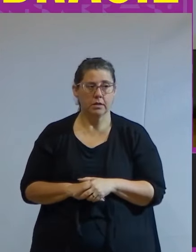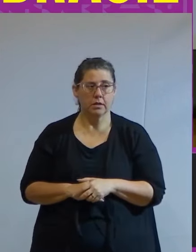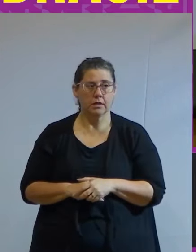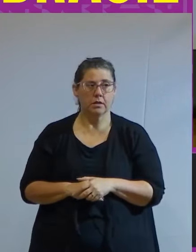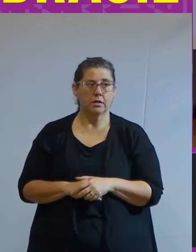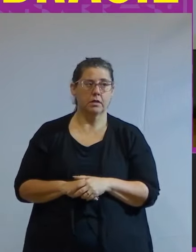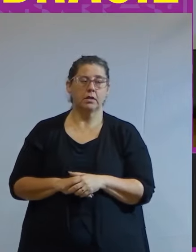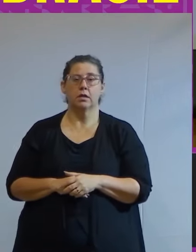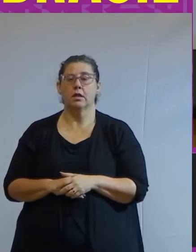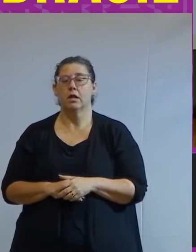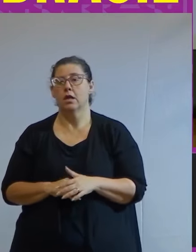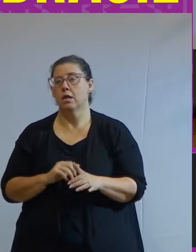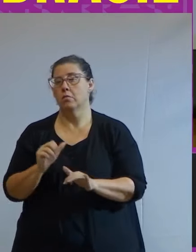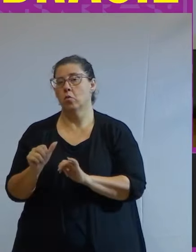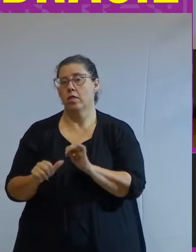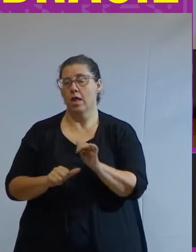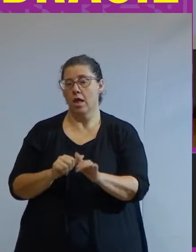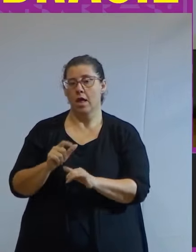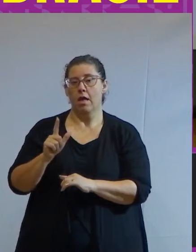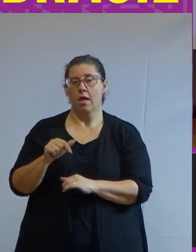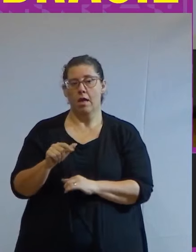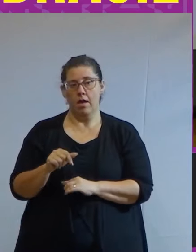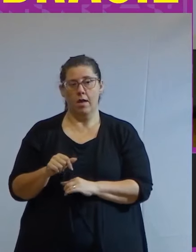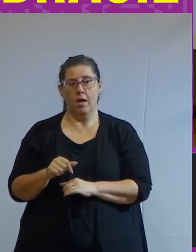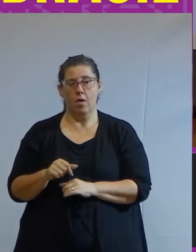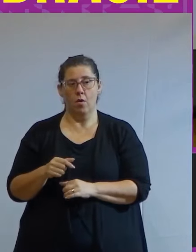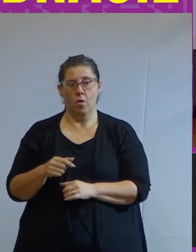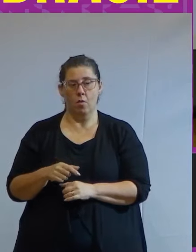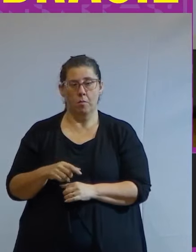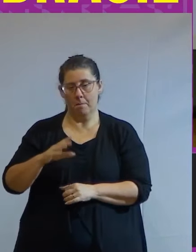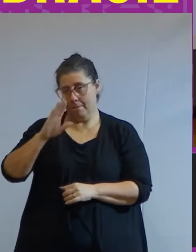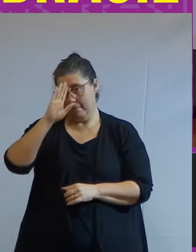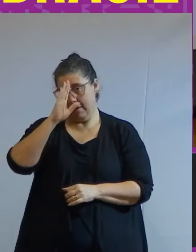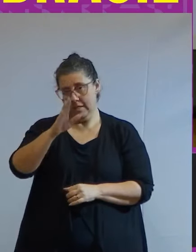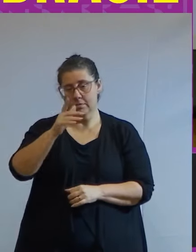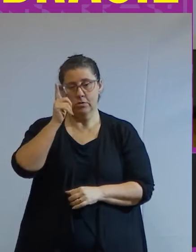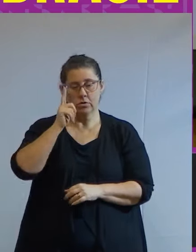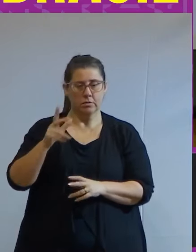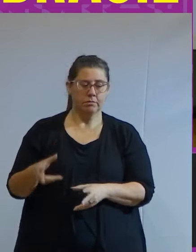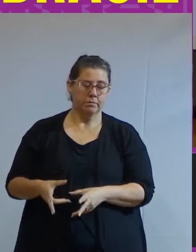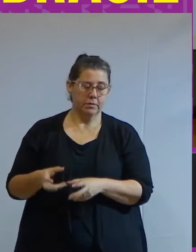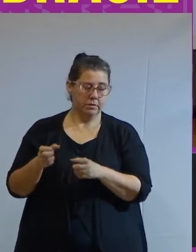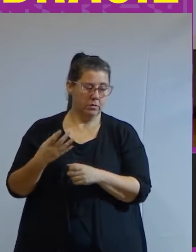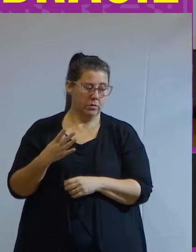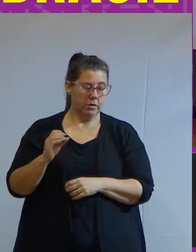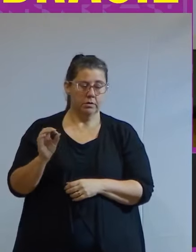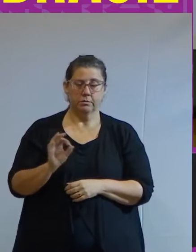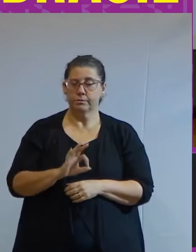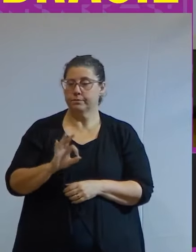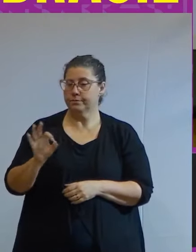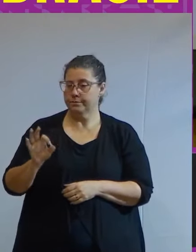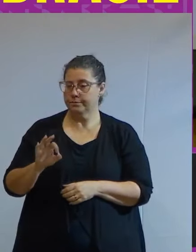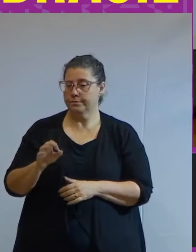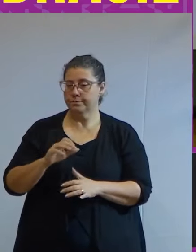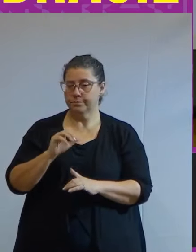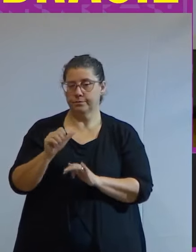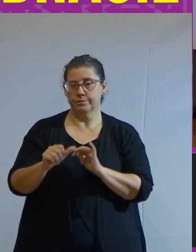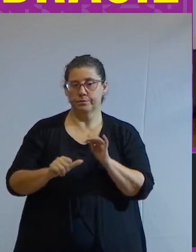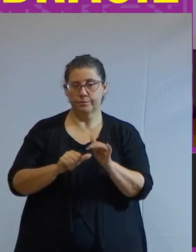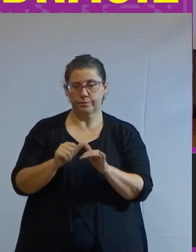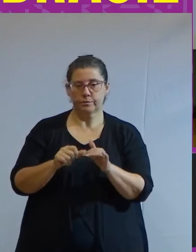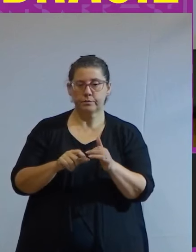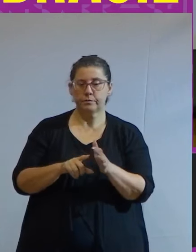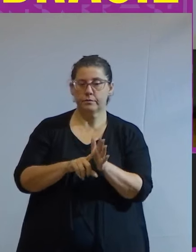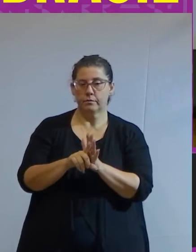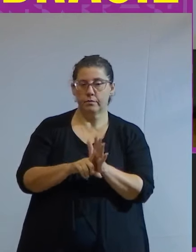apenas da mão de obra é um ponto principal que a gente consegue observar que 40% saiu numa pesquisa